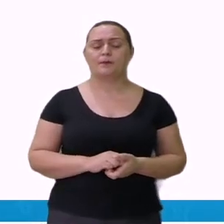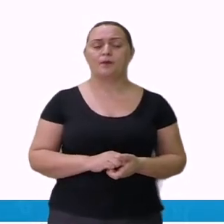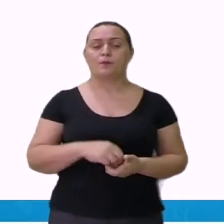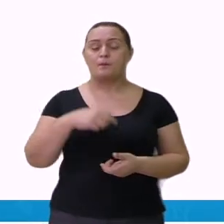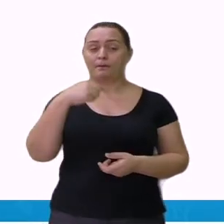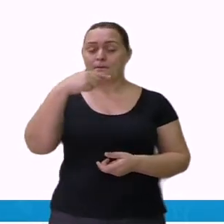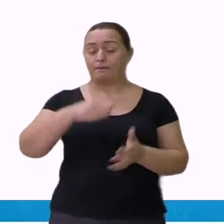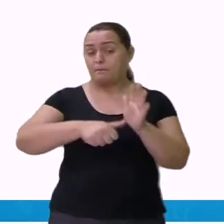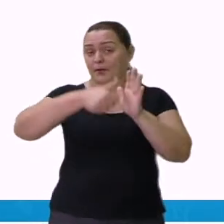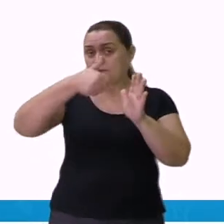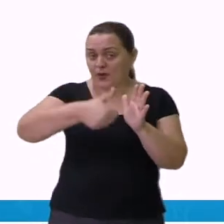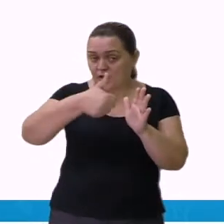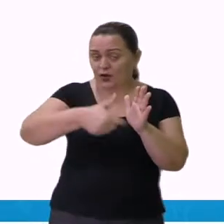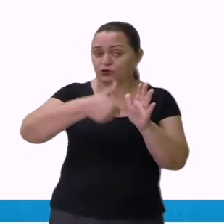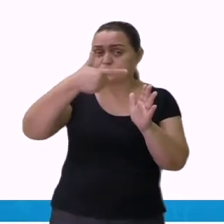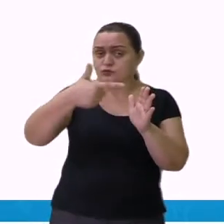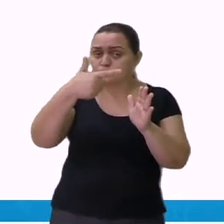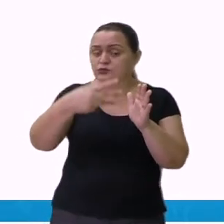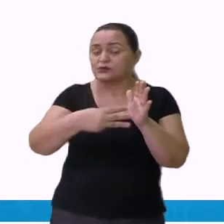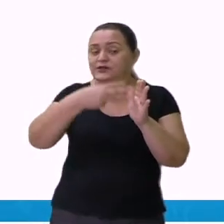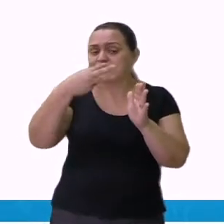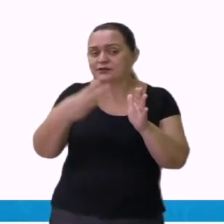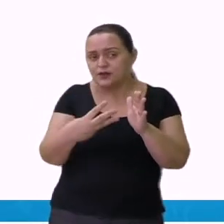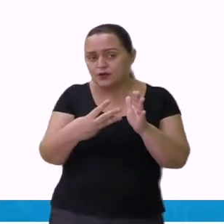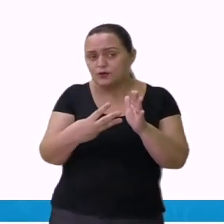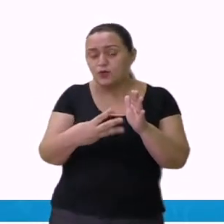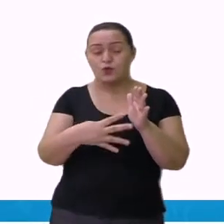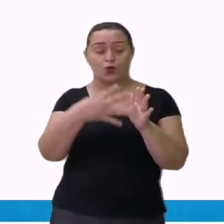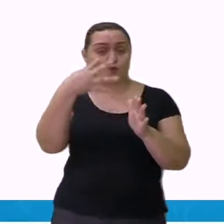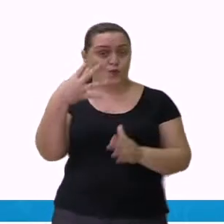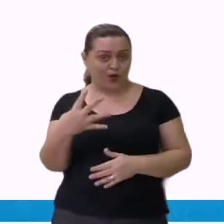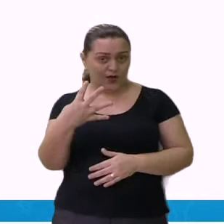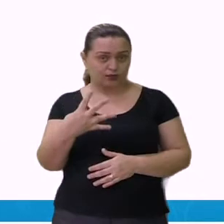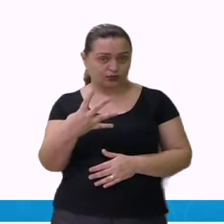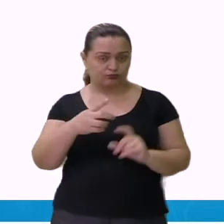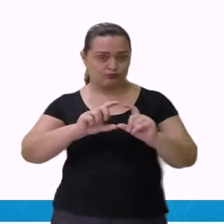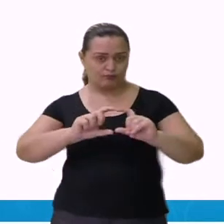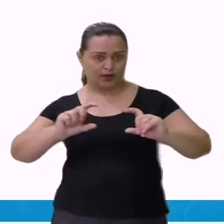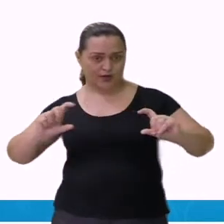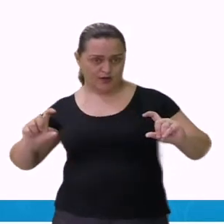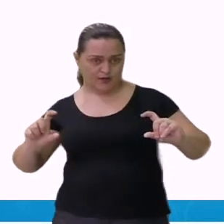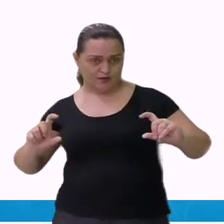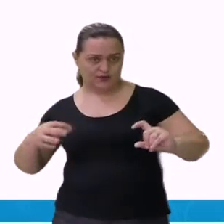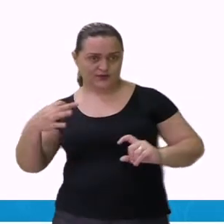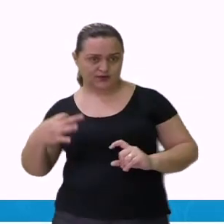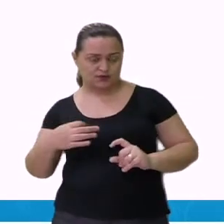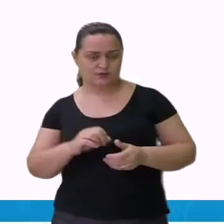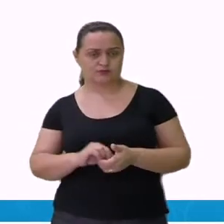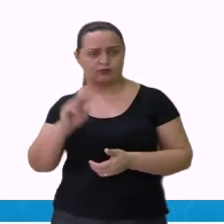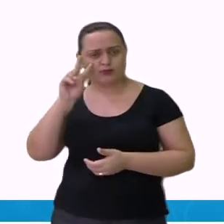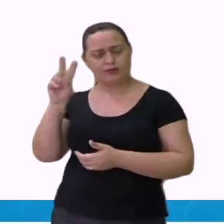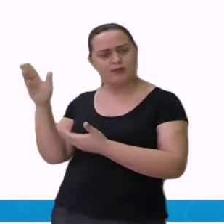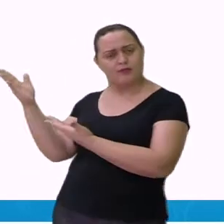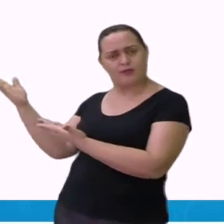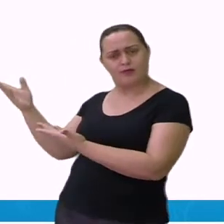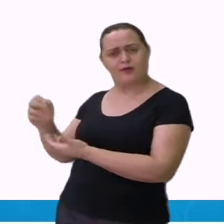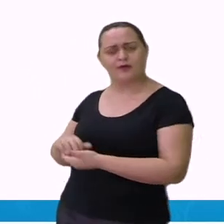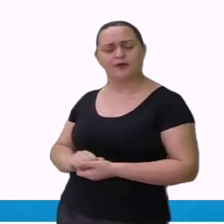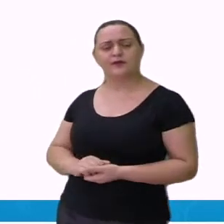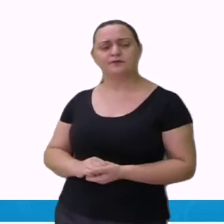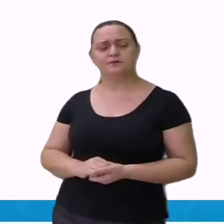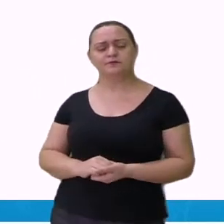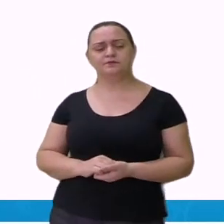Então, nós temos o primeiro, o segundo, o terceiro e o quarto parágrafo. Aqui está o quarto parágrafo,